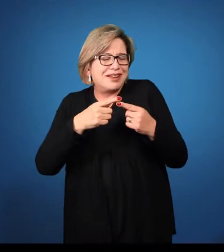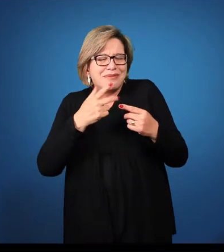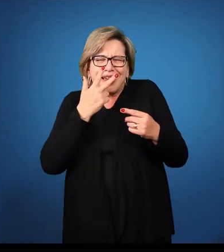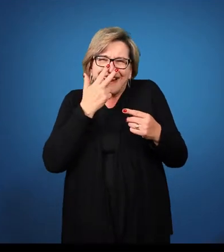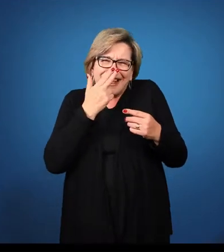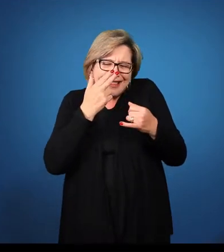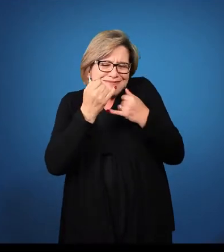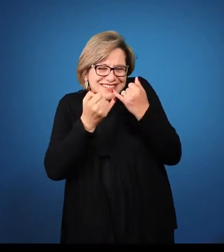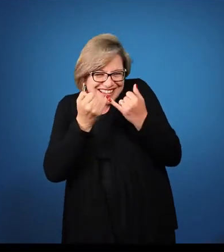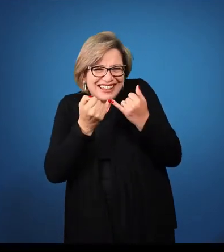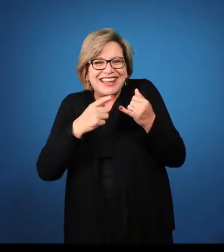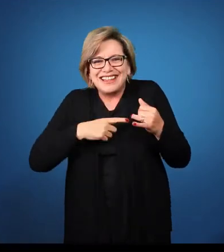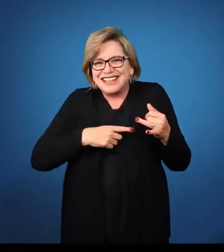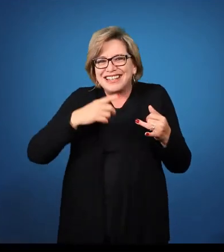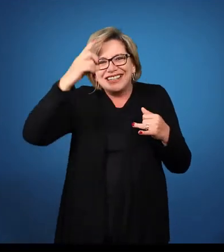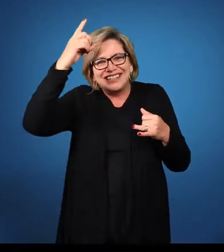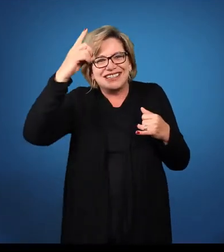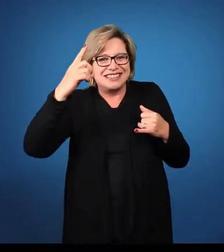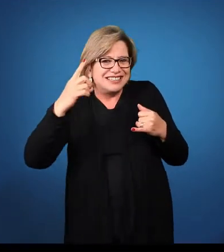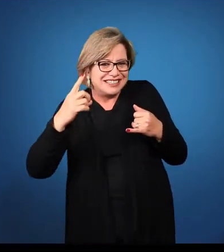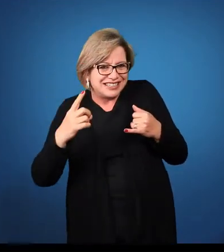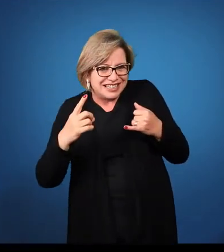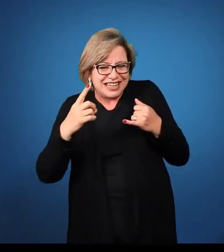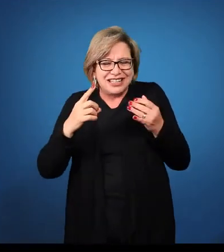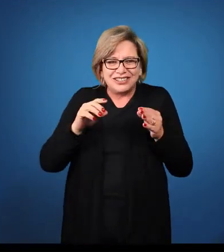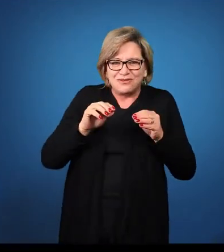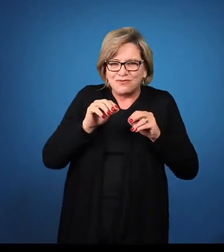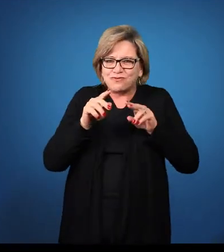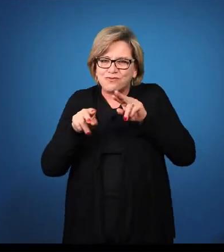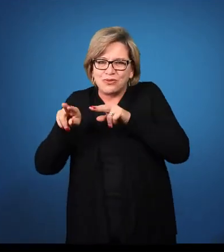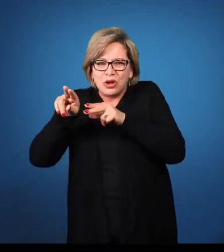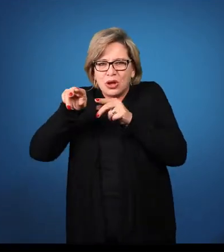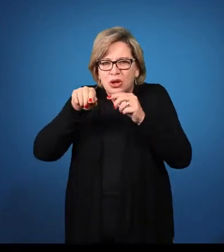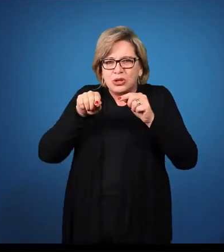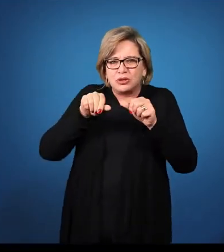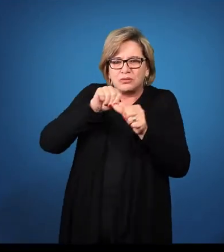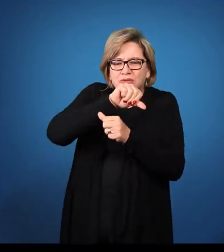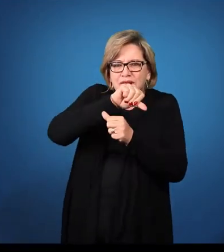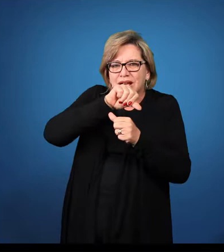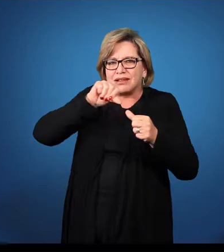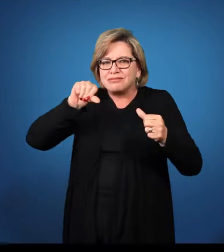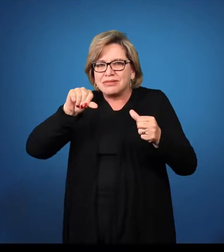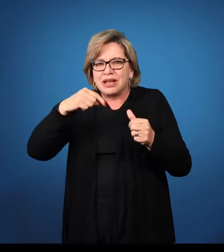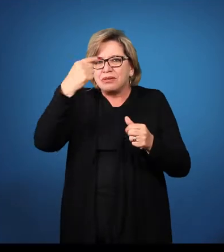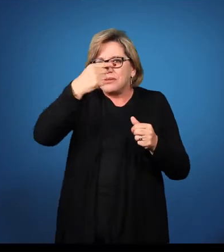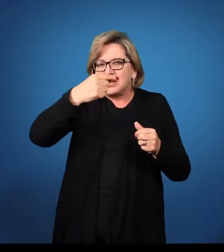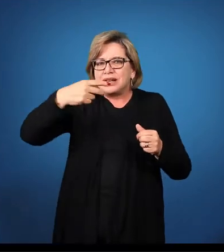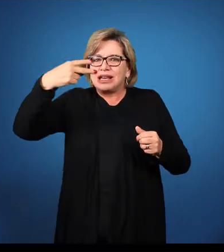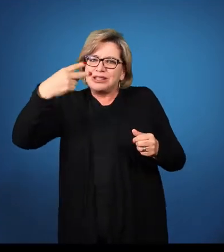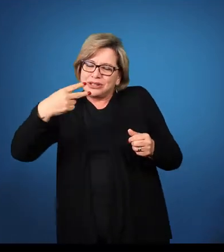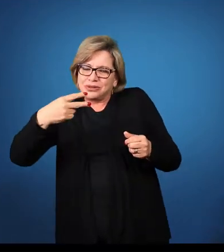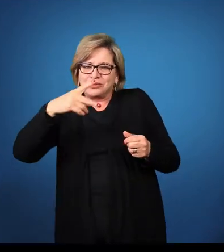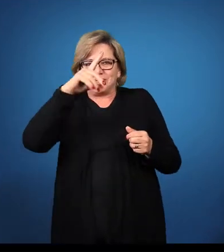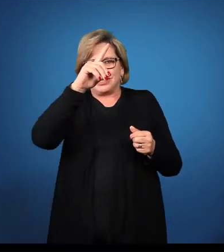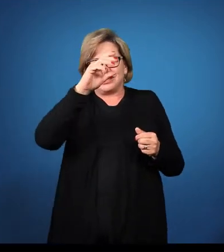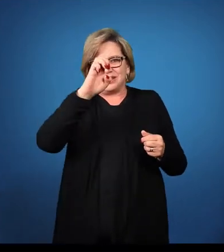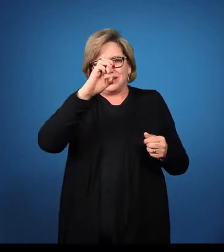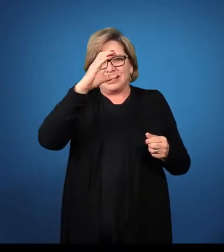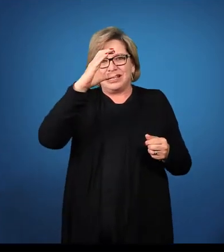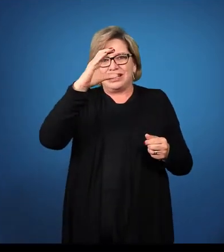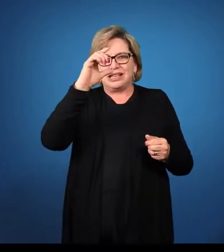assim com os alunos, de navegar pela primeira e pela segunda declinações,